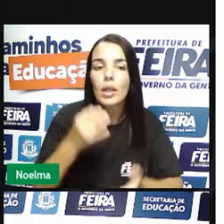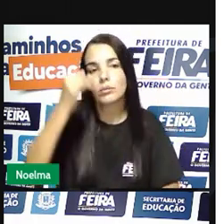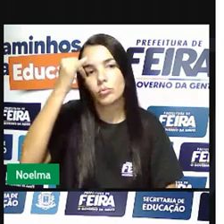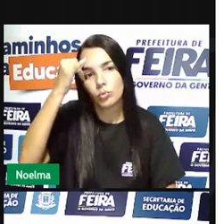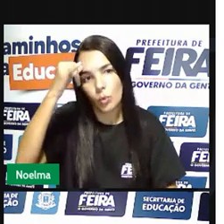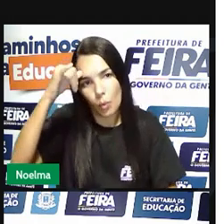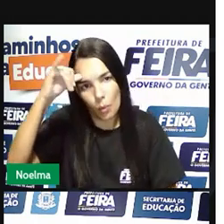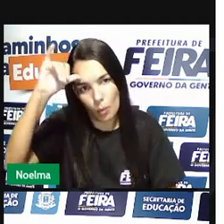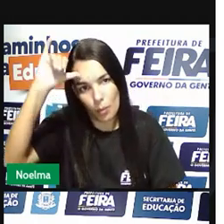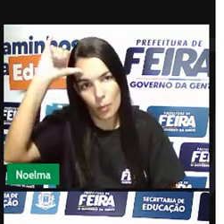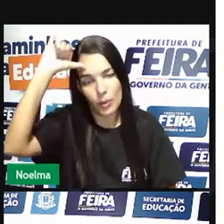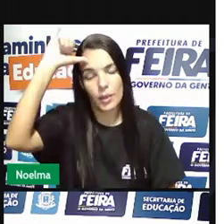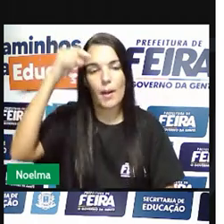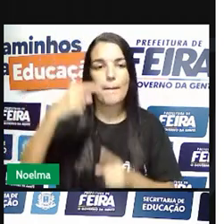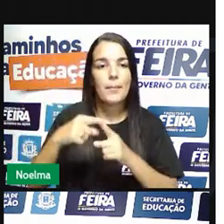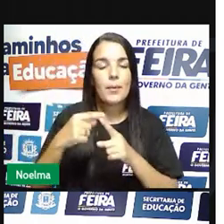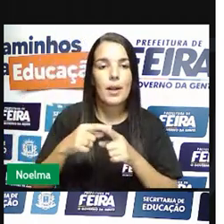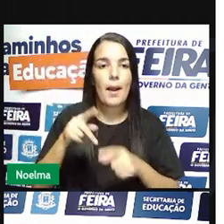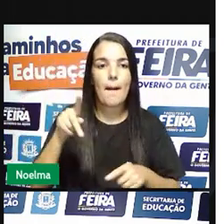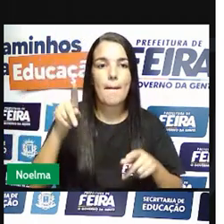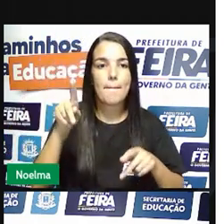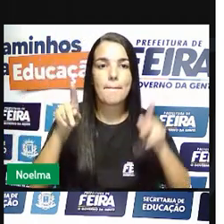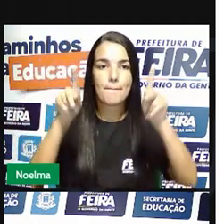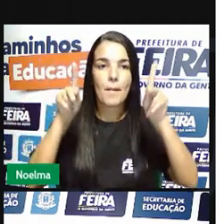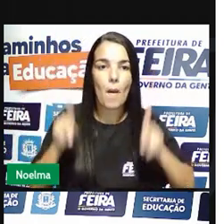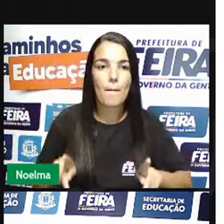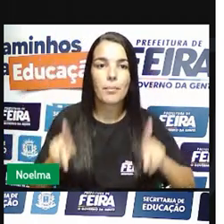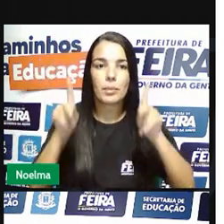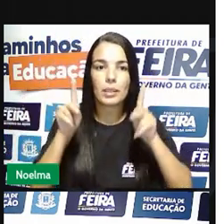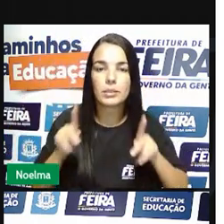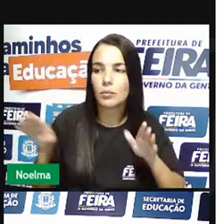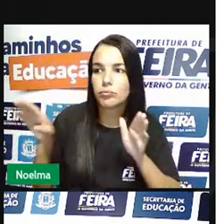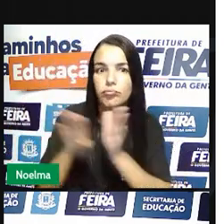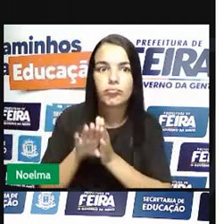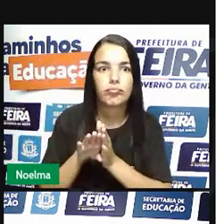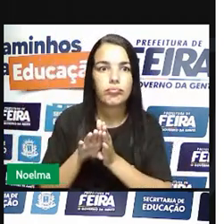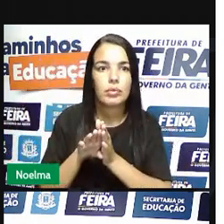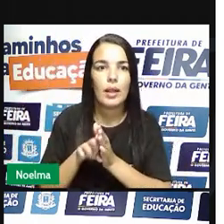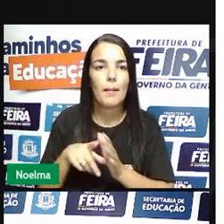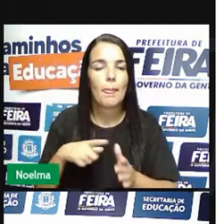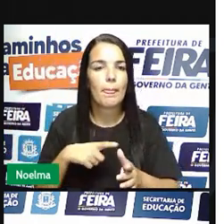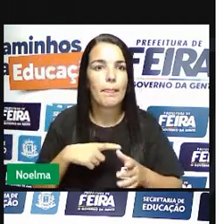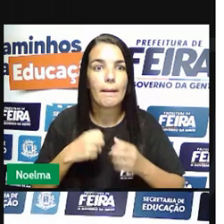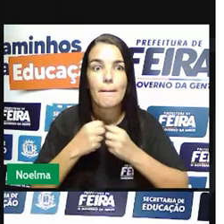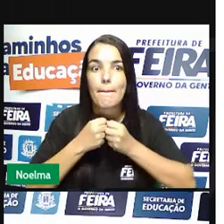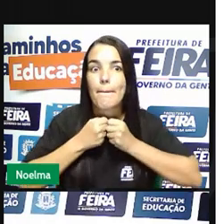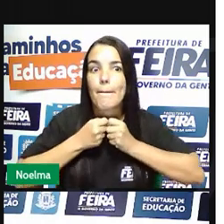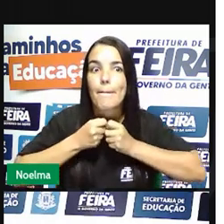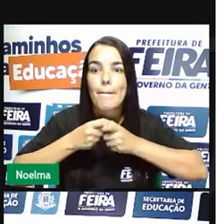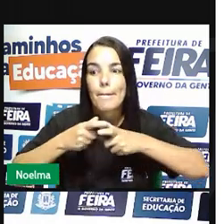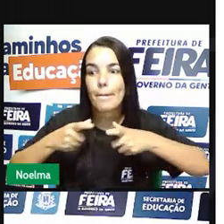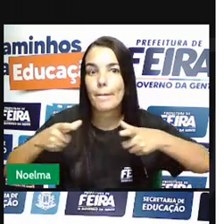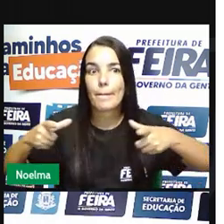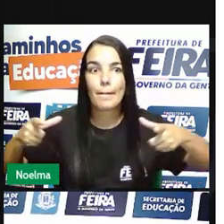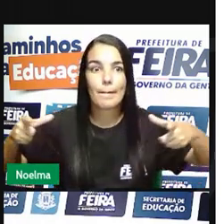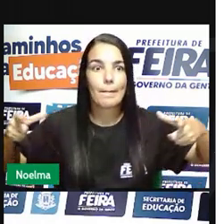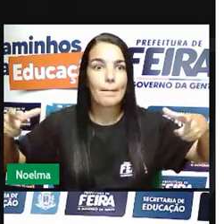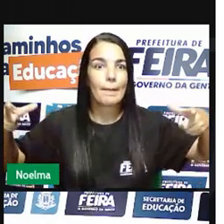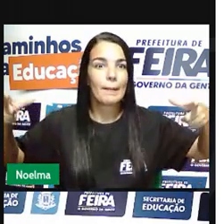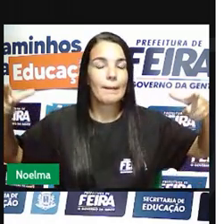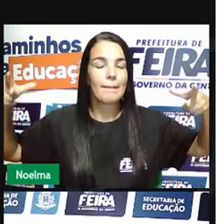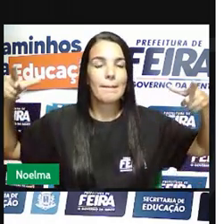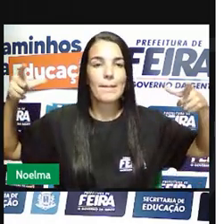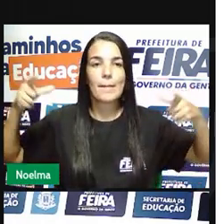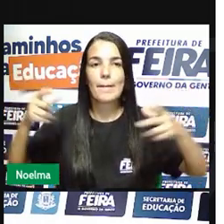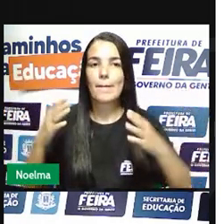por essa população ir para um único local ali. Promoveu um surto de crescimento demográfico, foi quando surgiram as